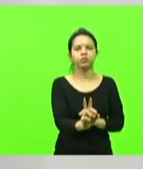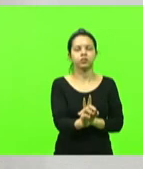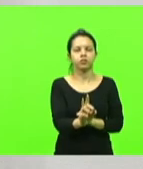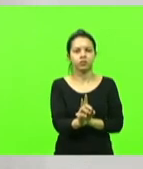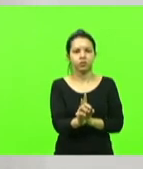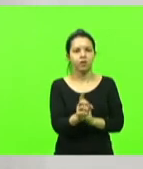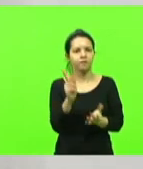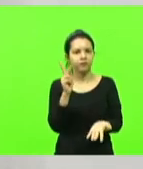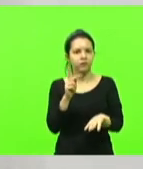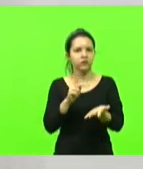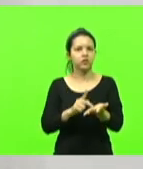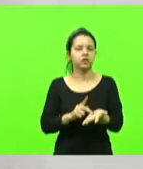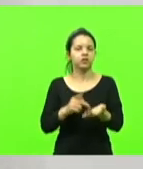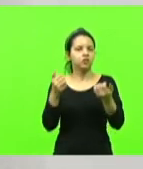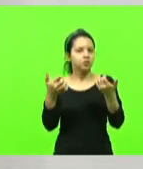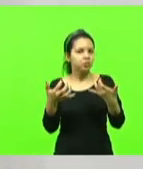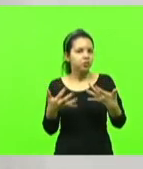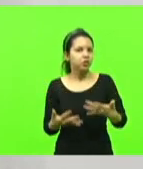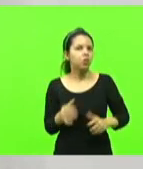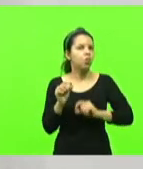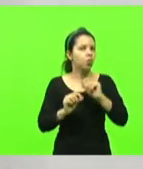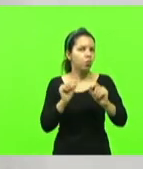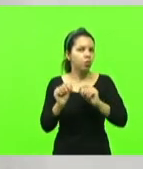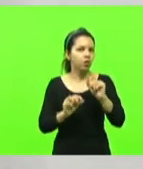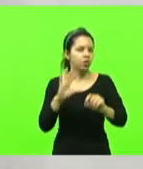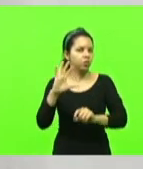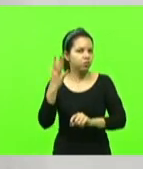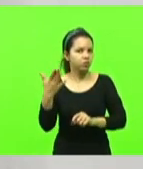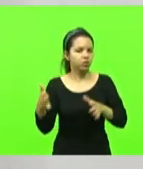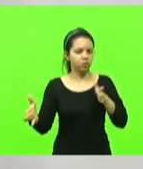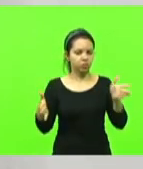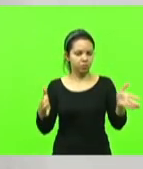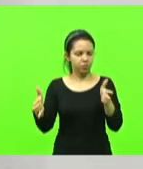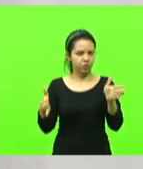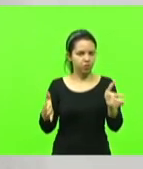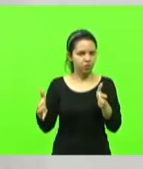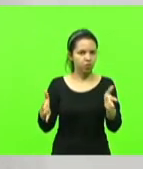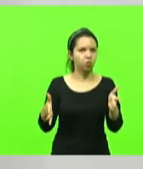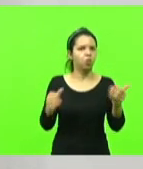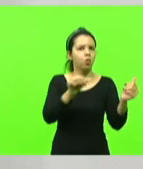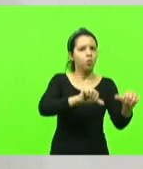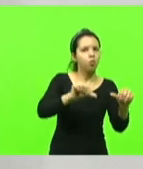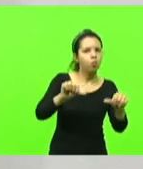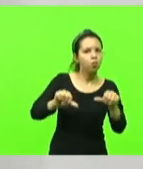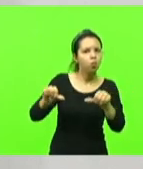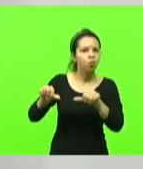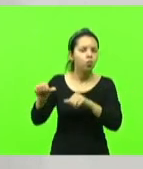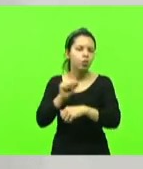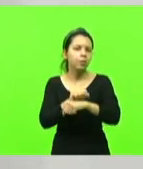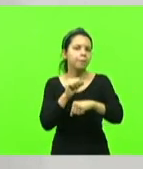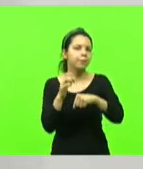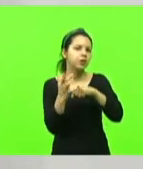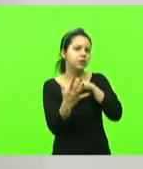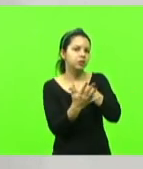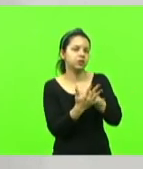verdade sobre os fatos que aconteceram durante esse período calamitoso da pandemia,